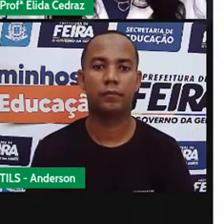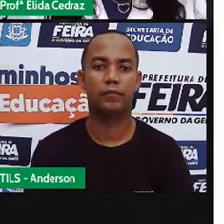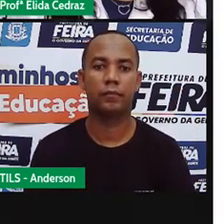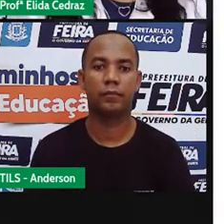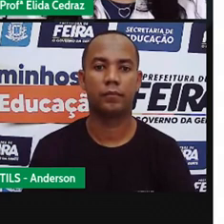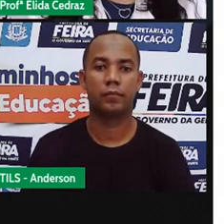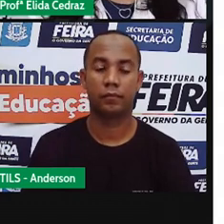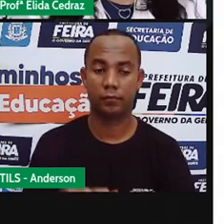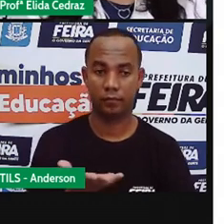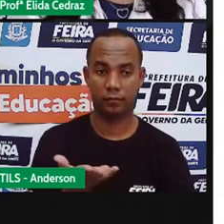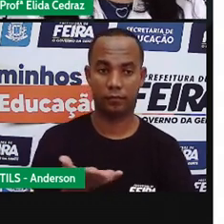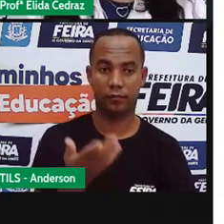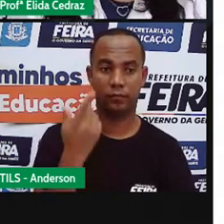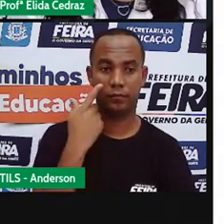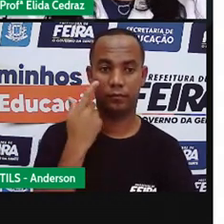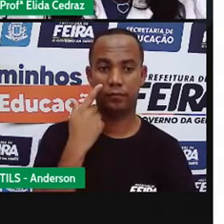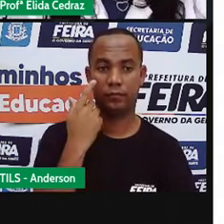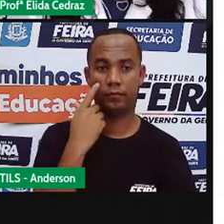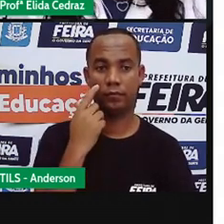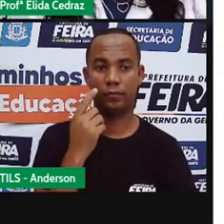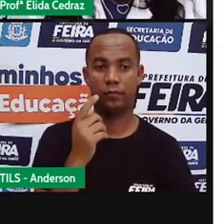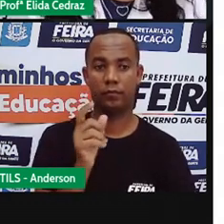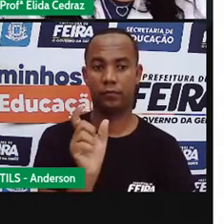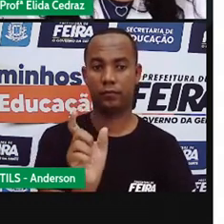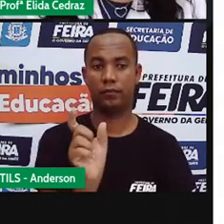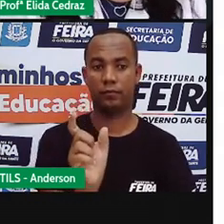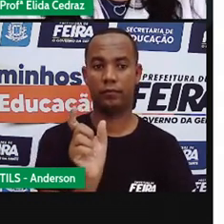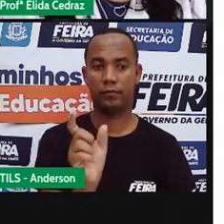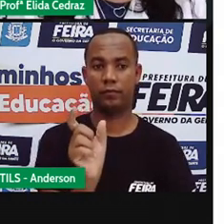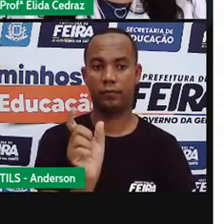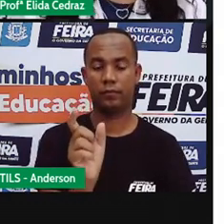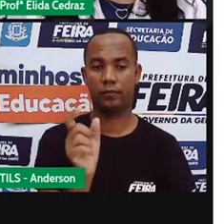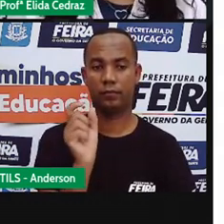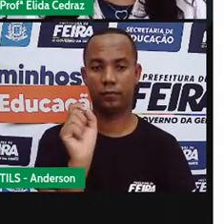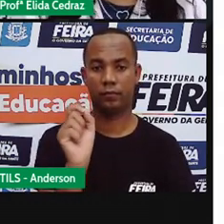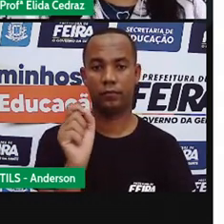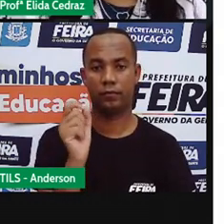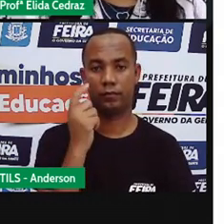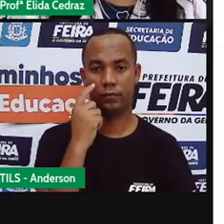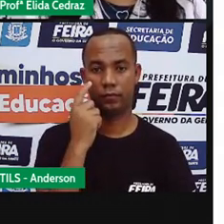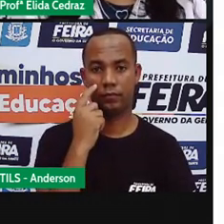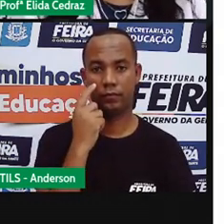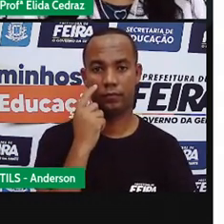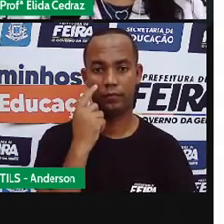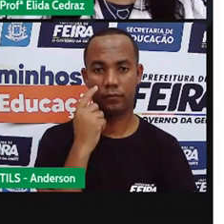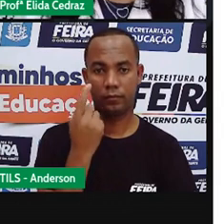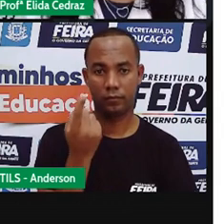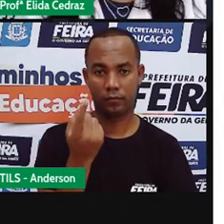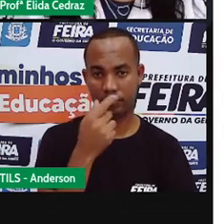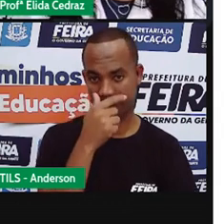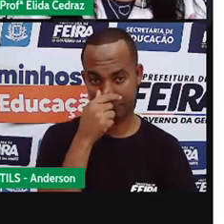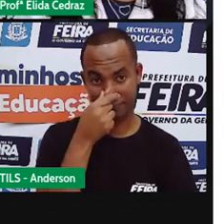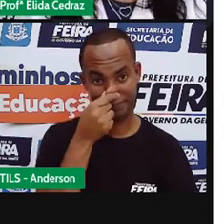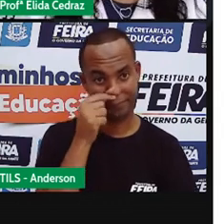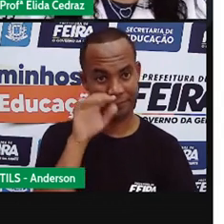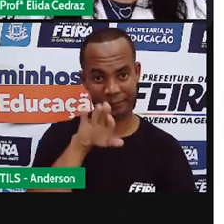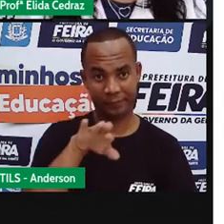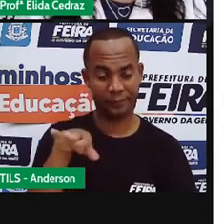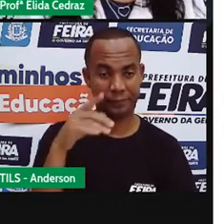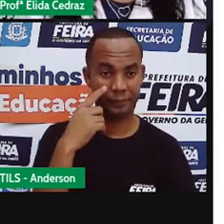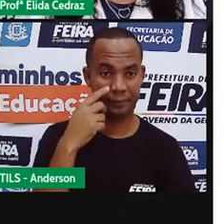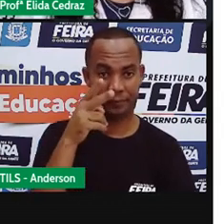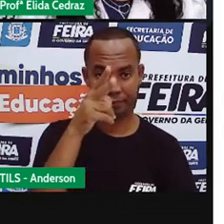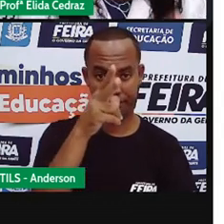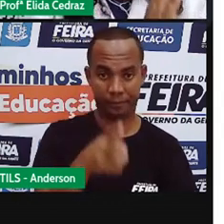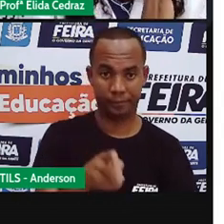Agora, vamos ler as palavras de acordo com a posição do R. A próxima separou aqui. Duas